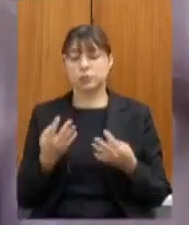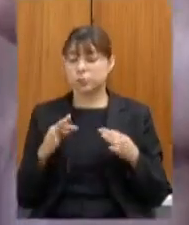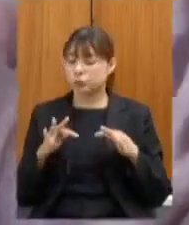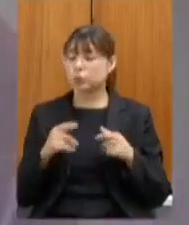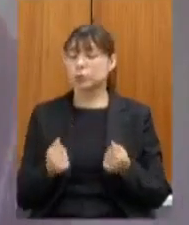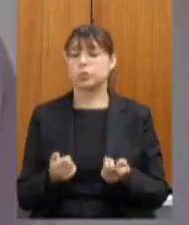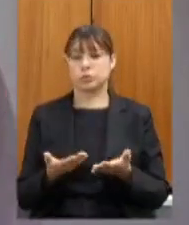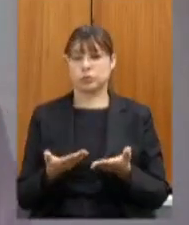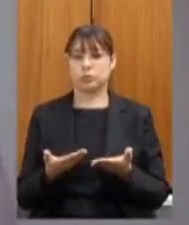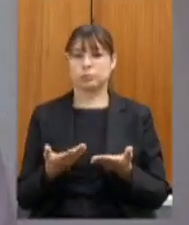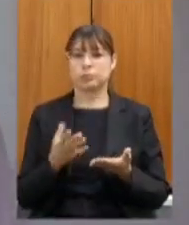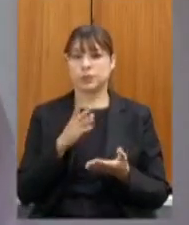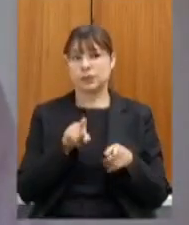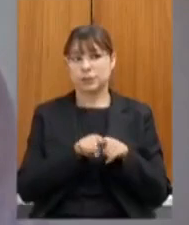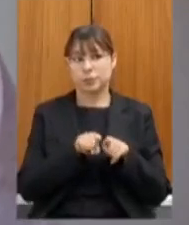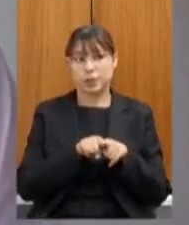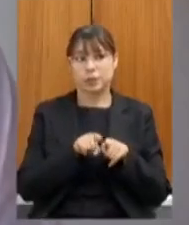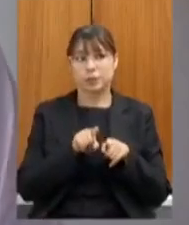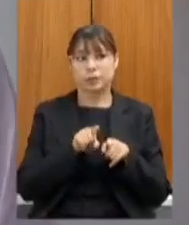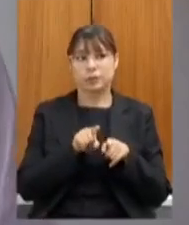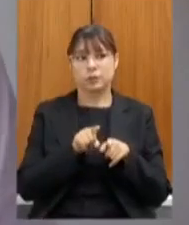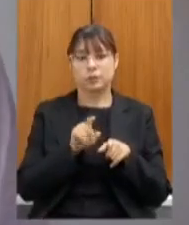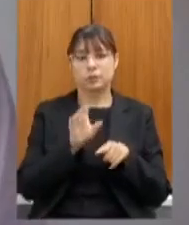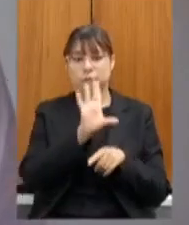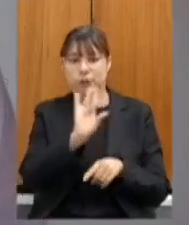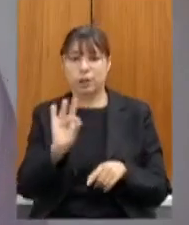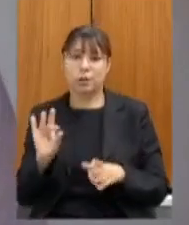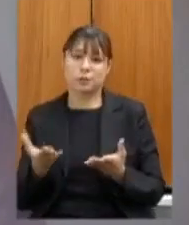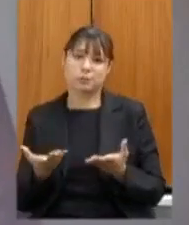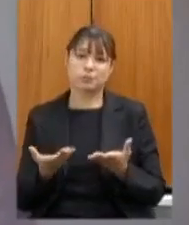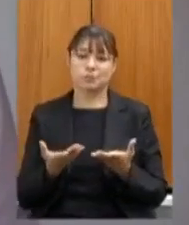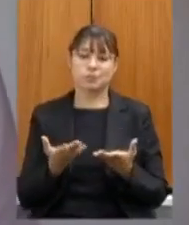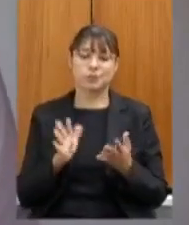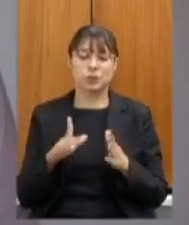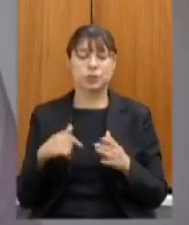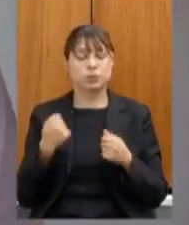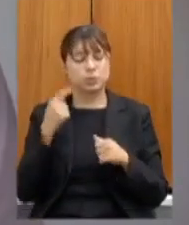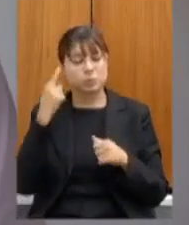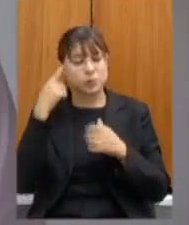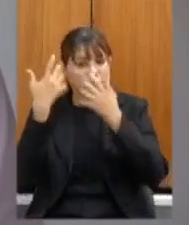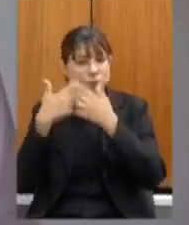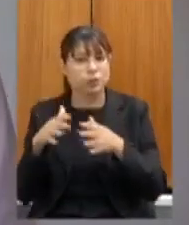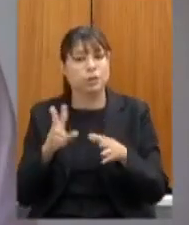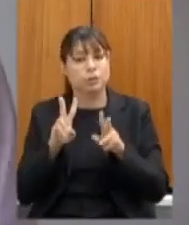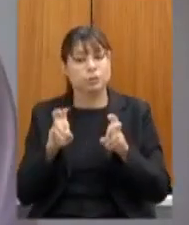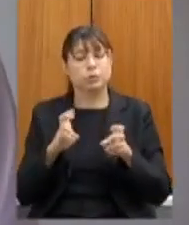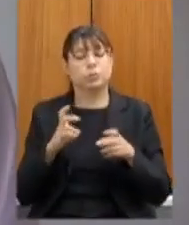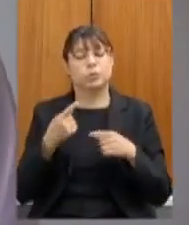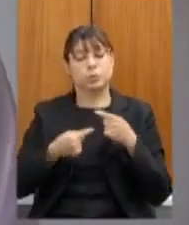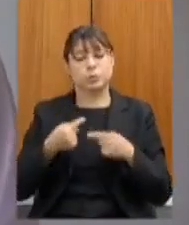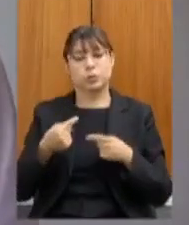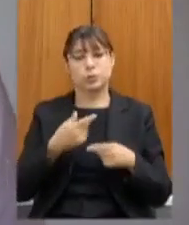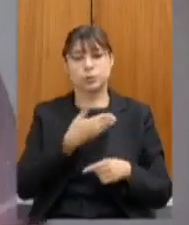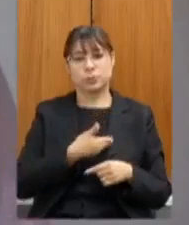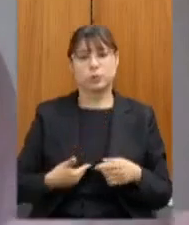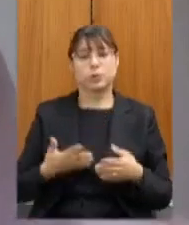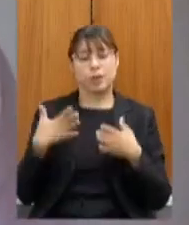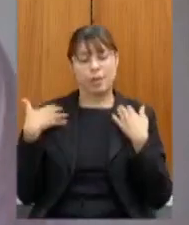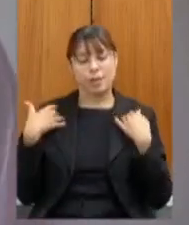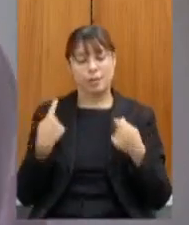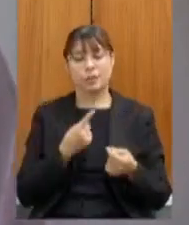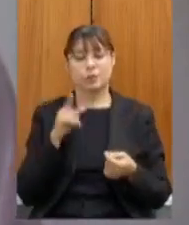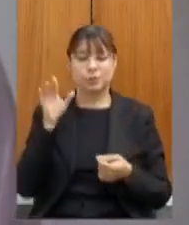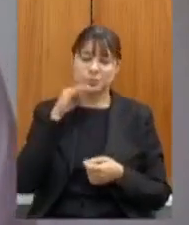todos e a cada um então isso tem que funcionar bem em termos de política pública é uma grande alegria para nós e o seu ver